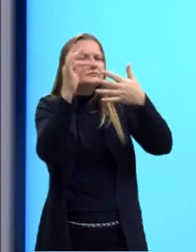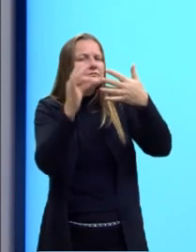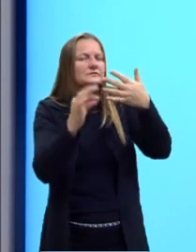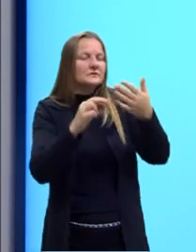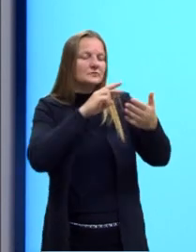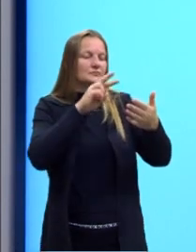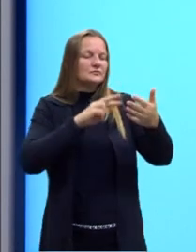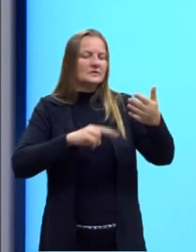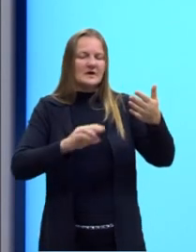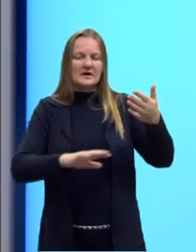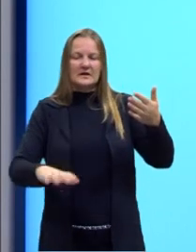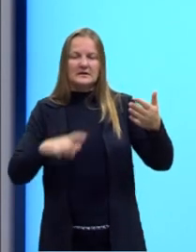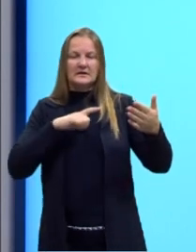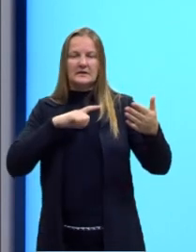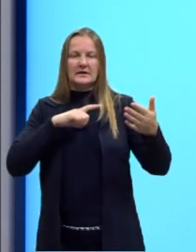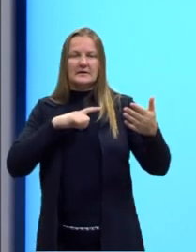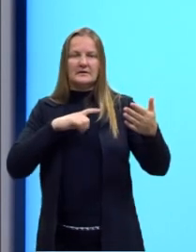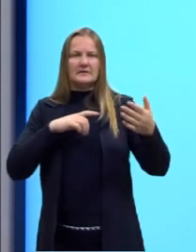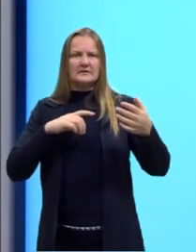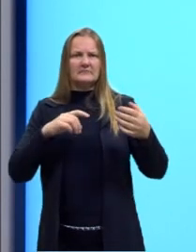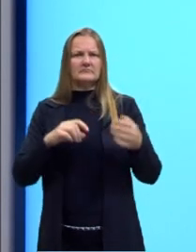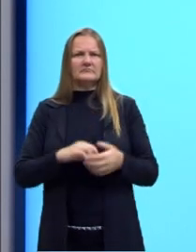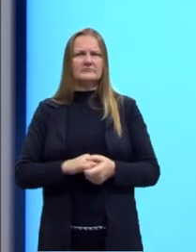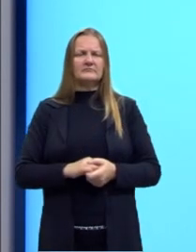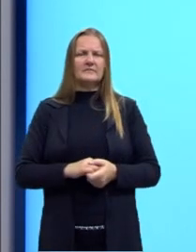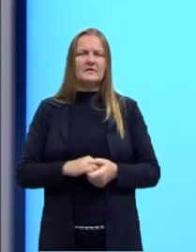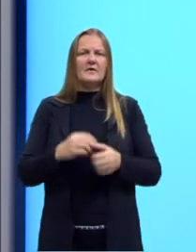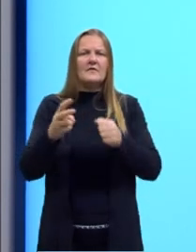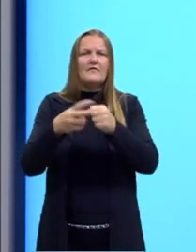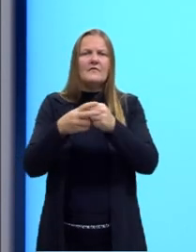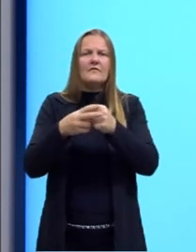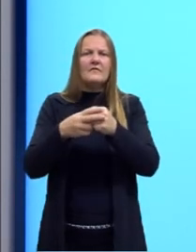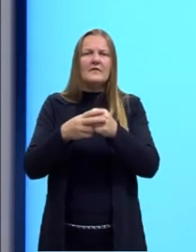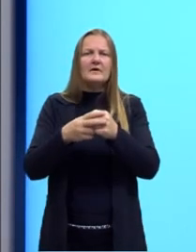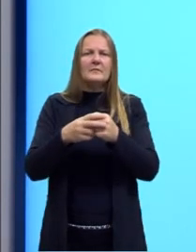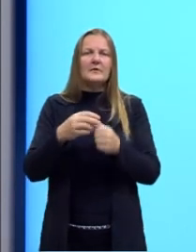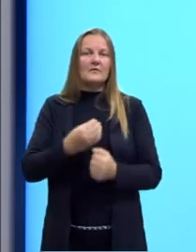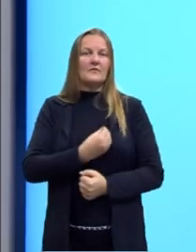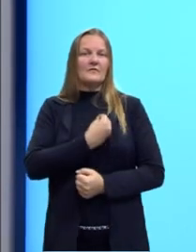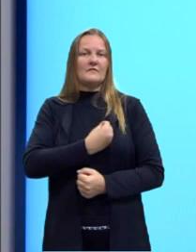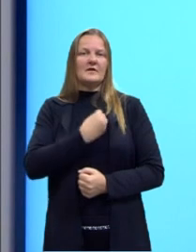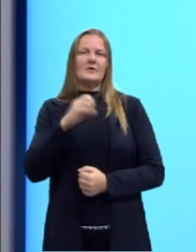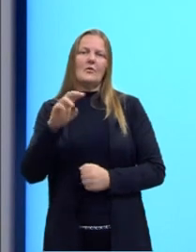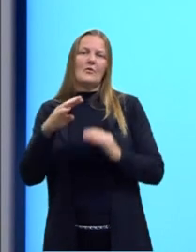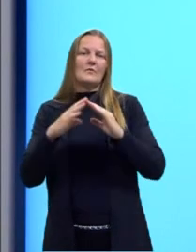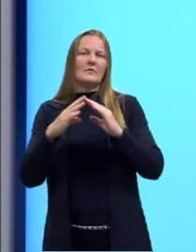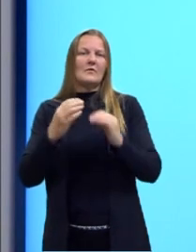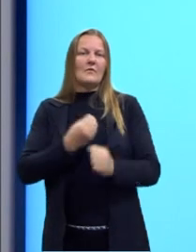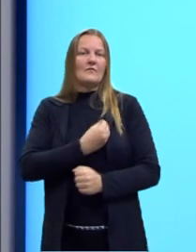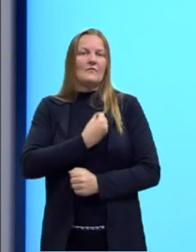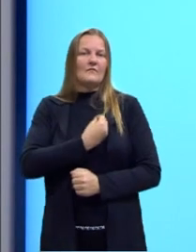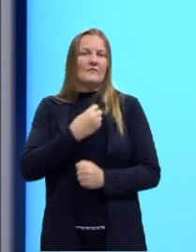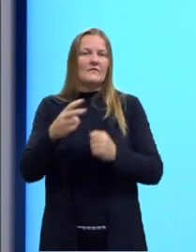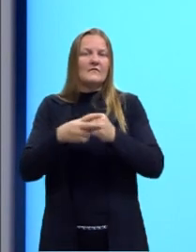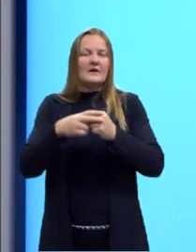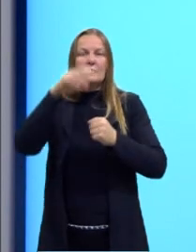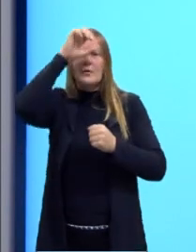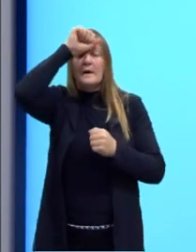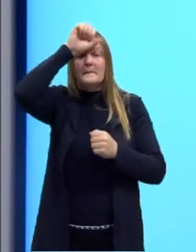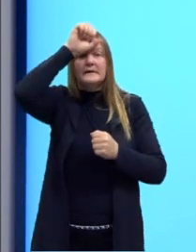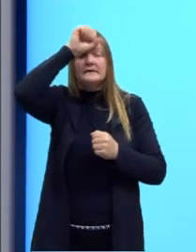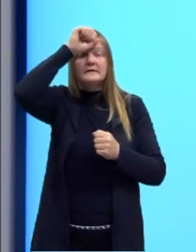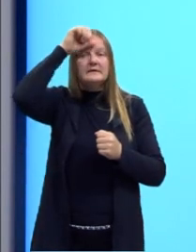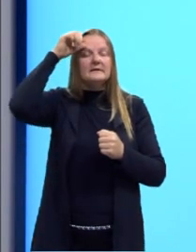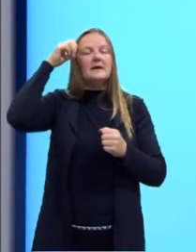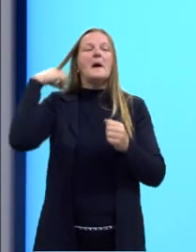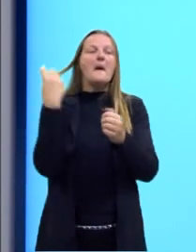dizer que as crianças temem? Não, se eu tenho o verbo morar ou viver. E se eu tenho o verbo aprender, eu